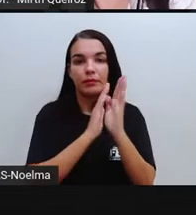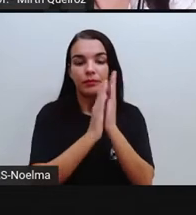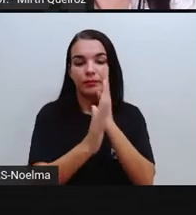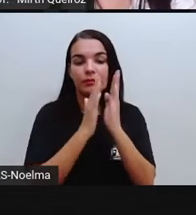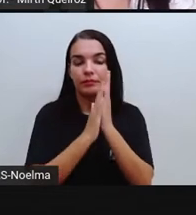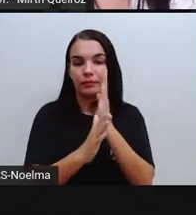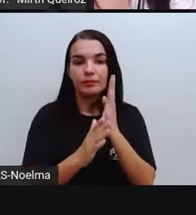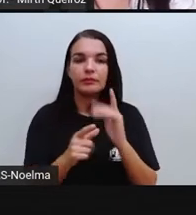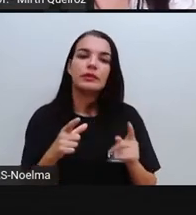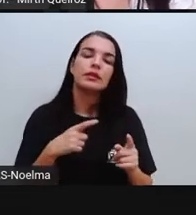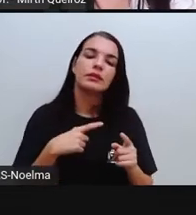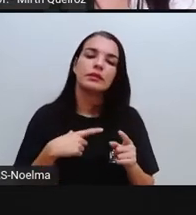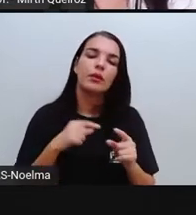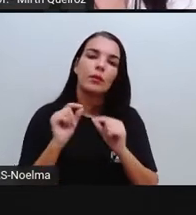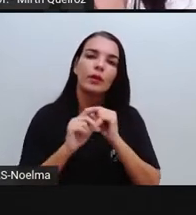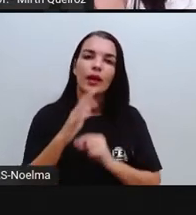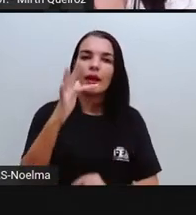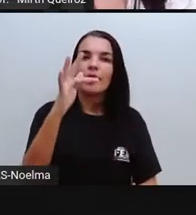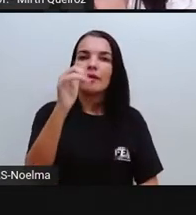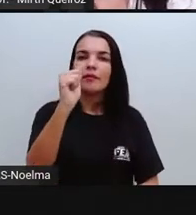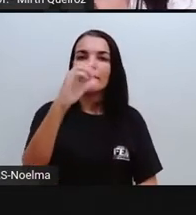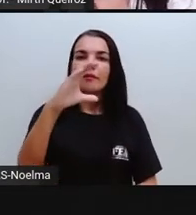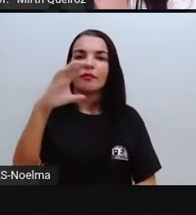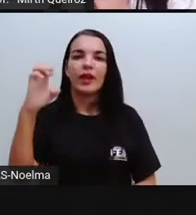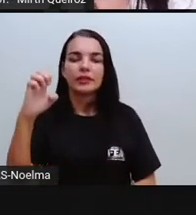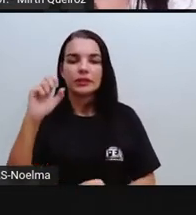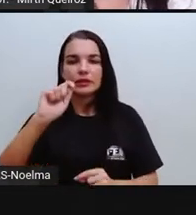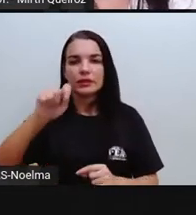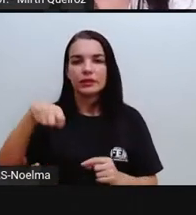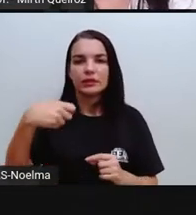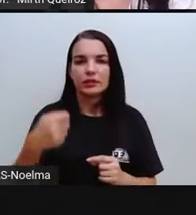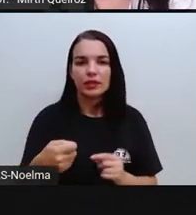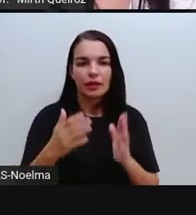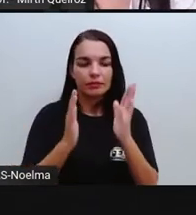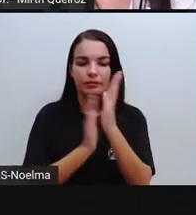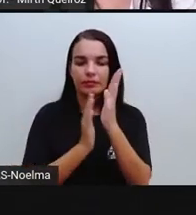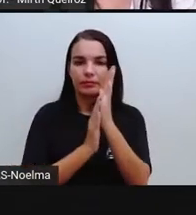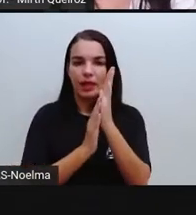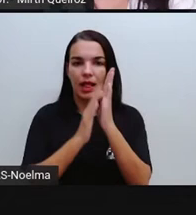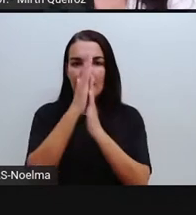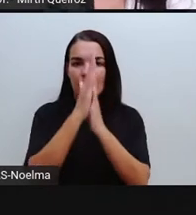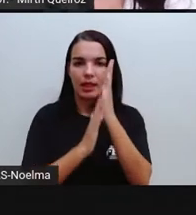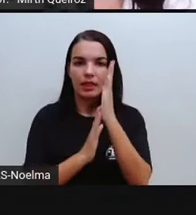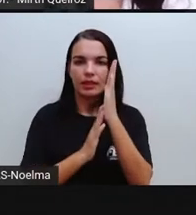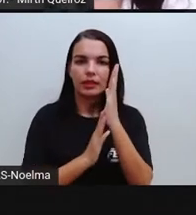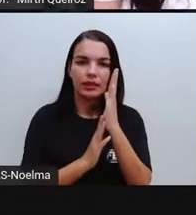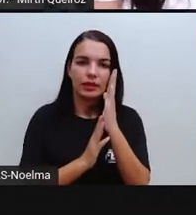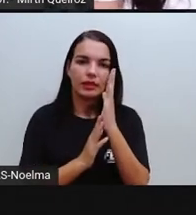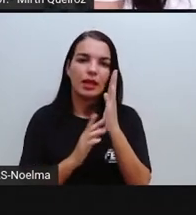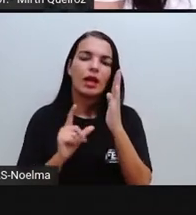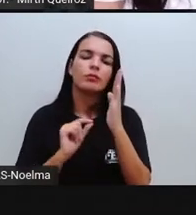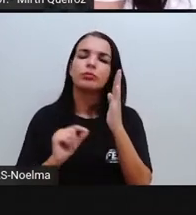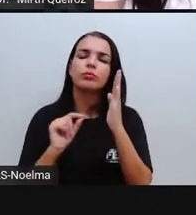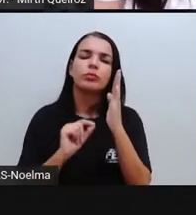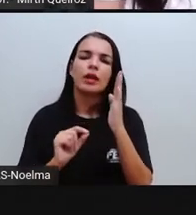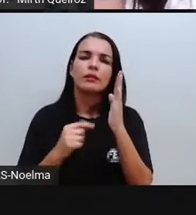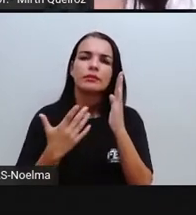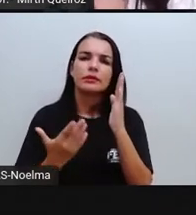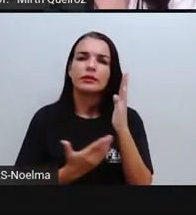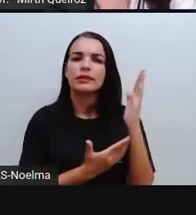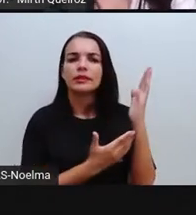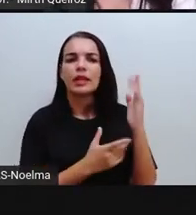nós temos as faces, né? São todas iguais. Um cubo é formado por que tipo de polígono? O quadrado, né?